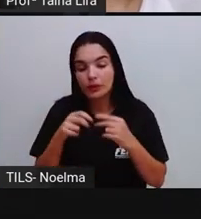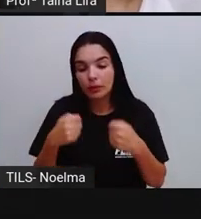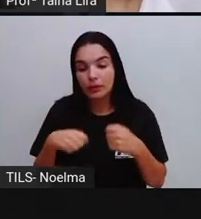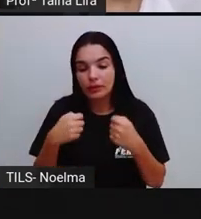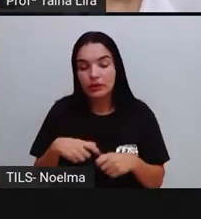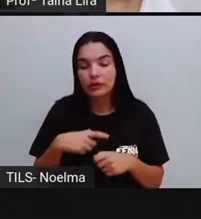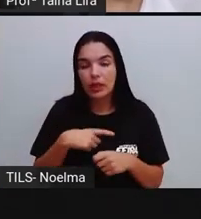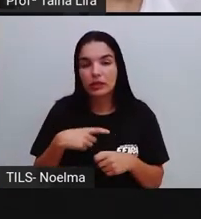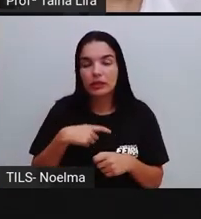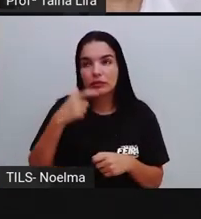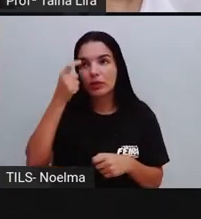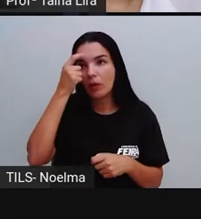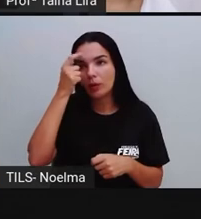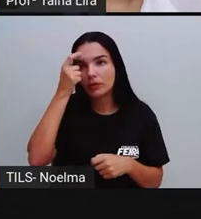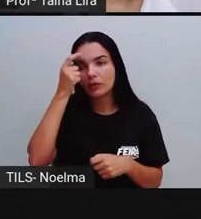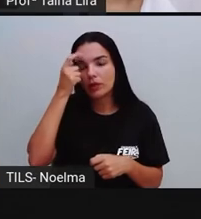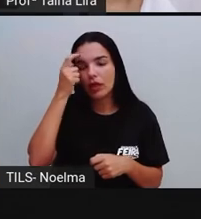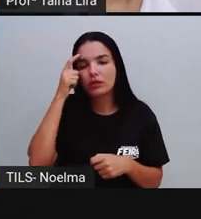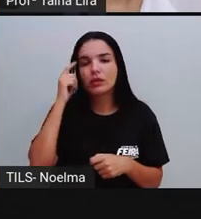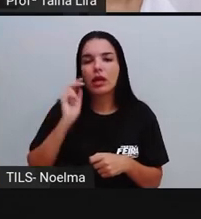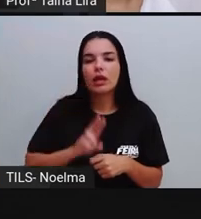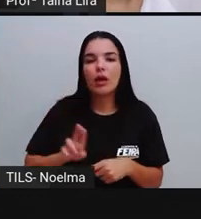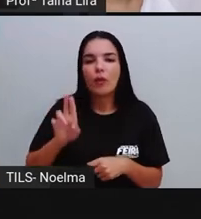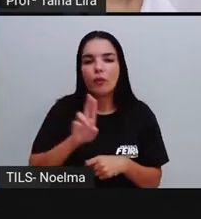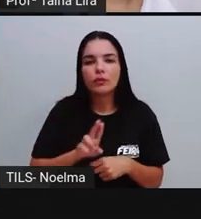sempre pede aí para usar